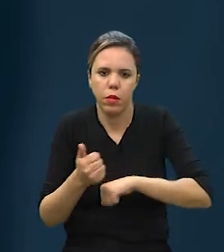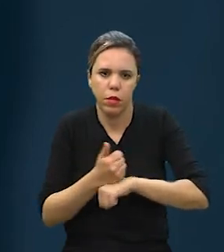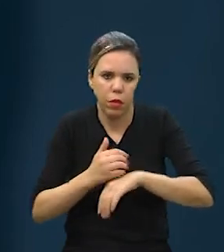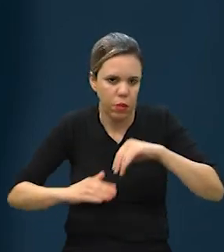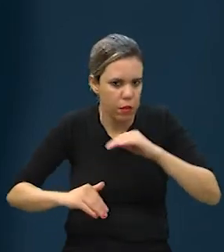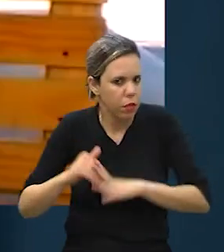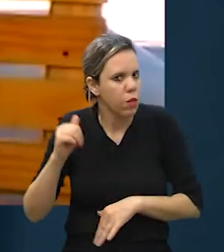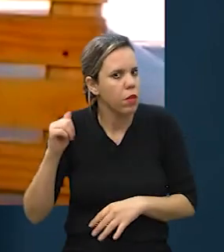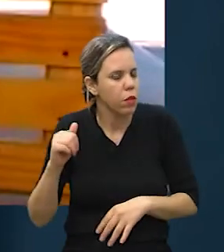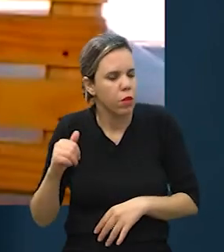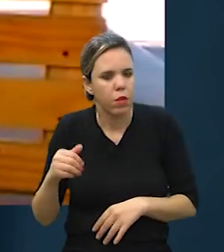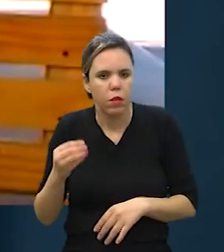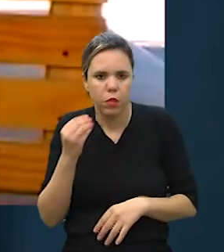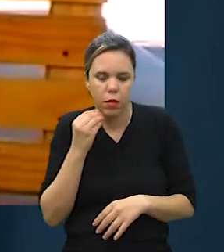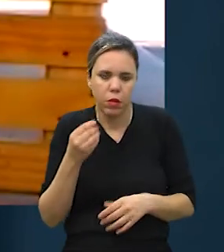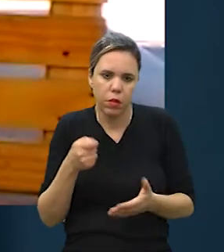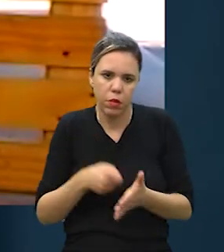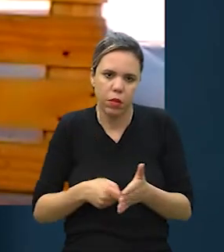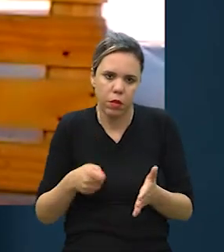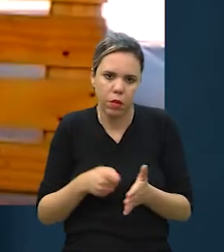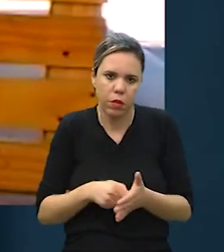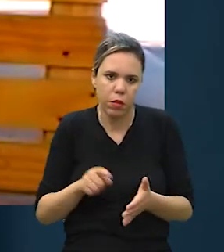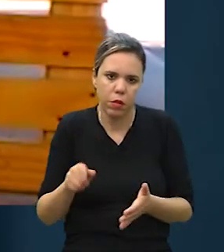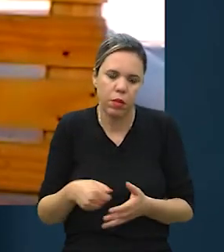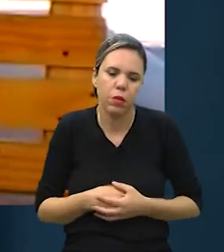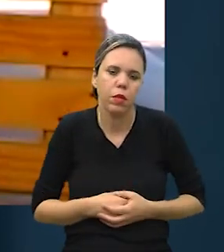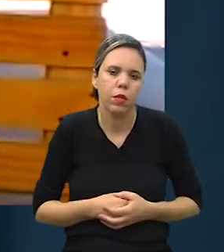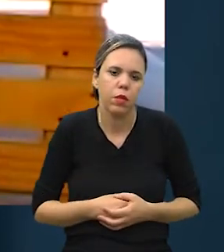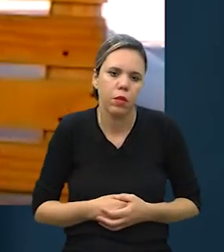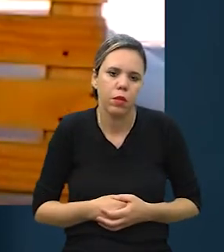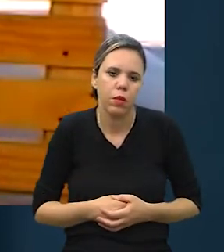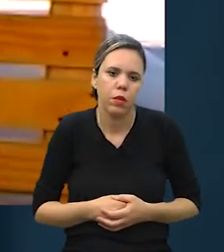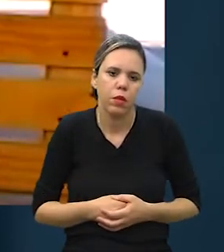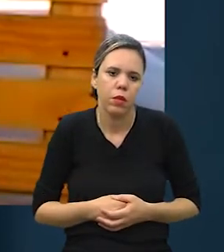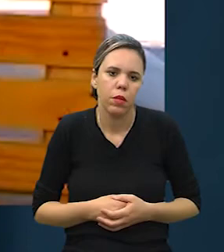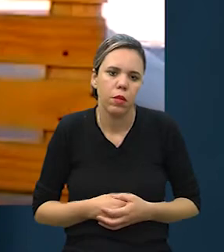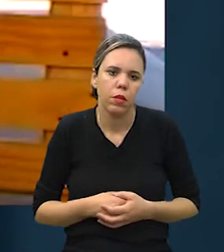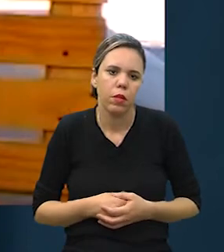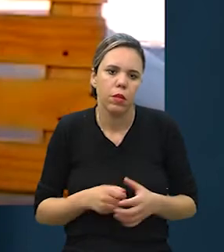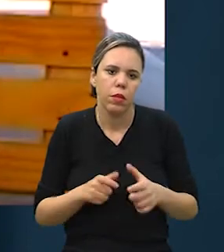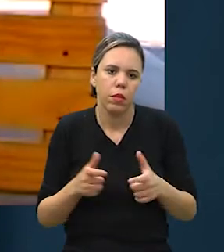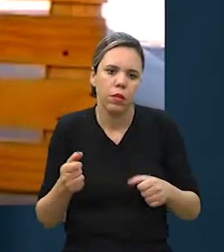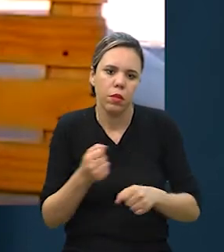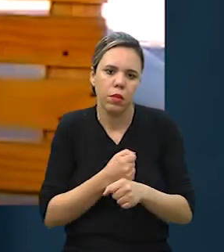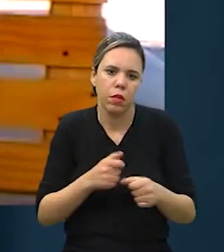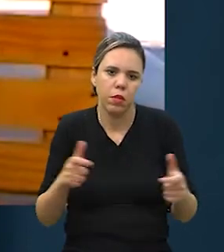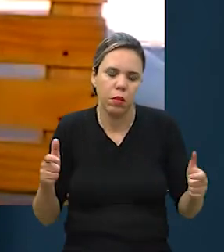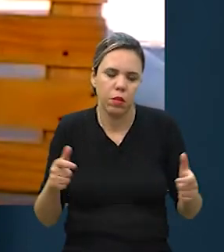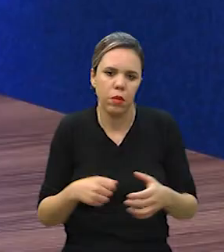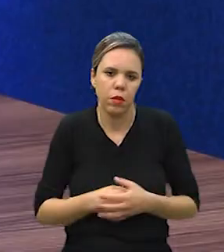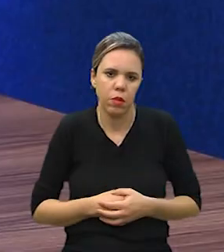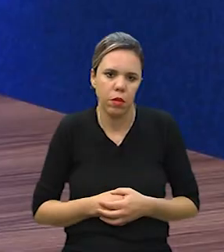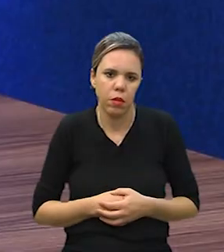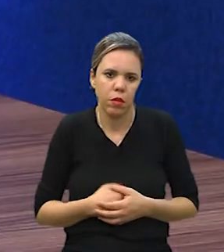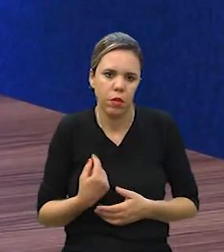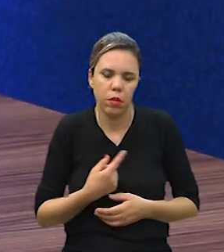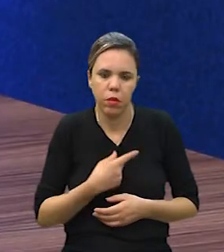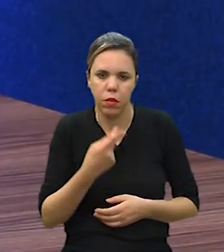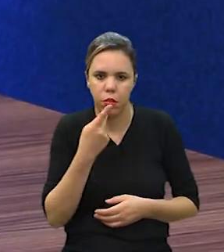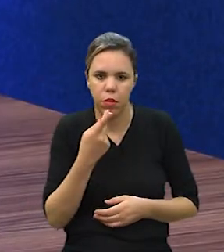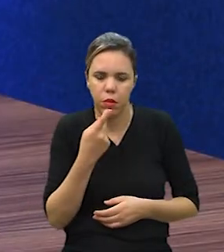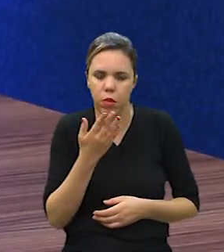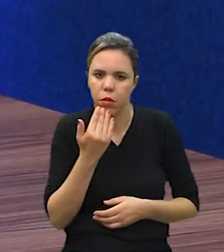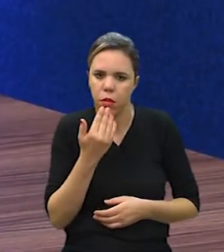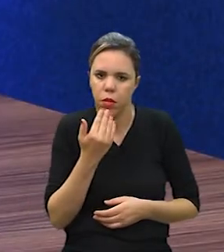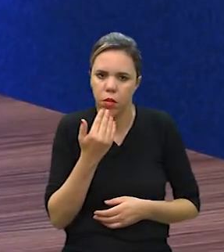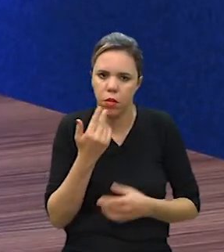o profissionalismo. Então, a gente tem um espaço dedicado para isso. E acaba sendo uma grande cozinha. Quando a gente